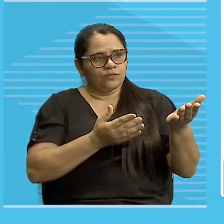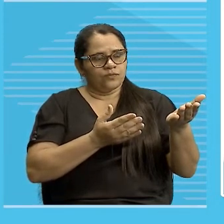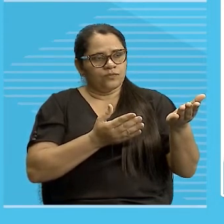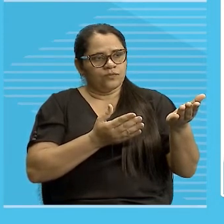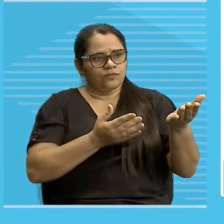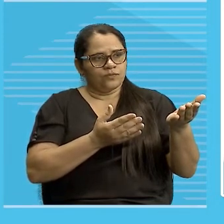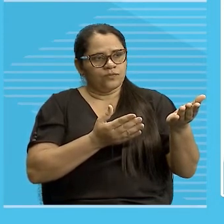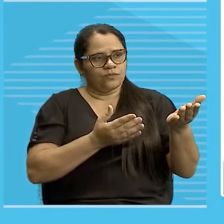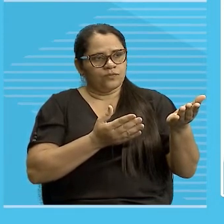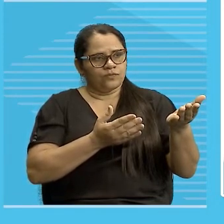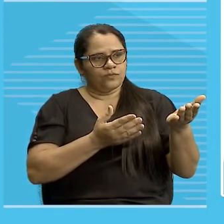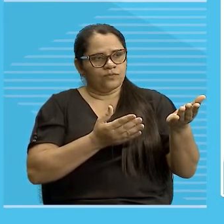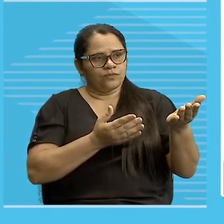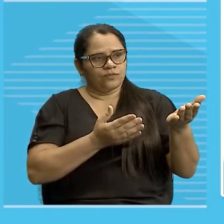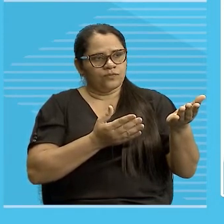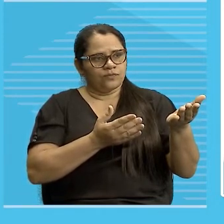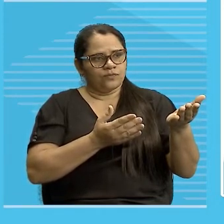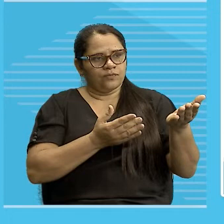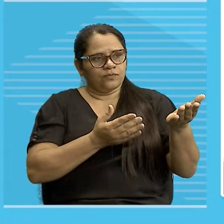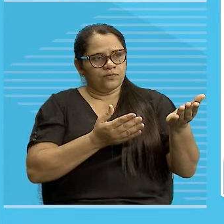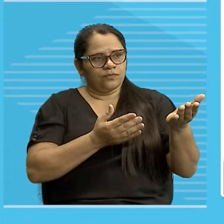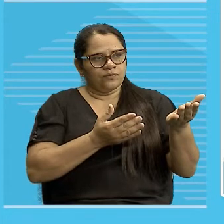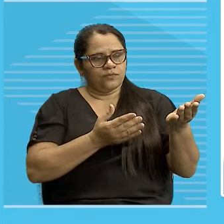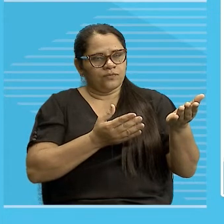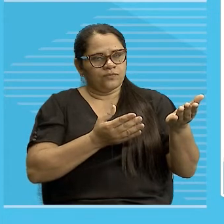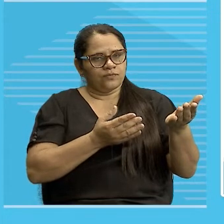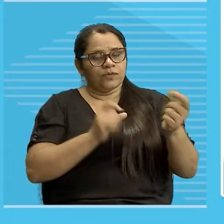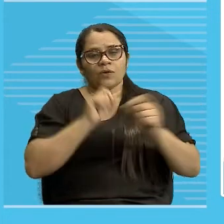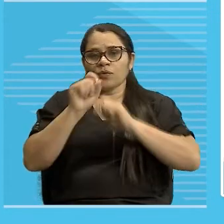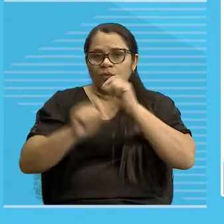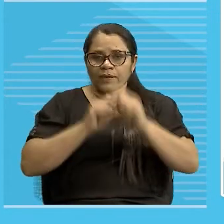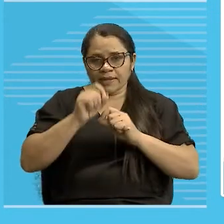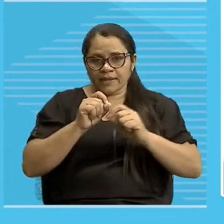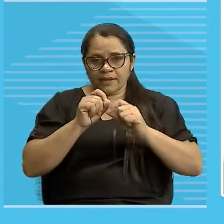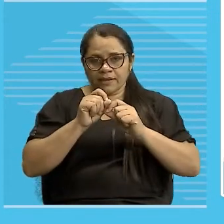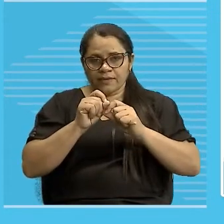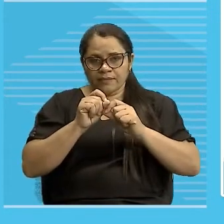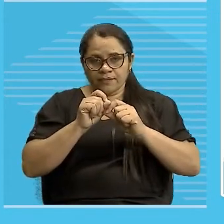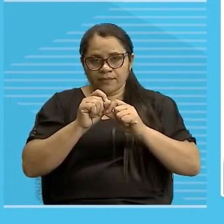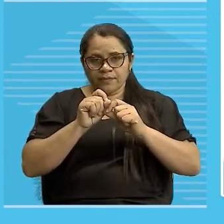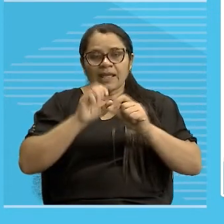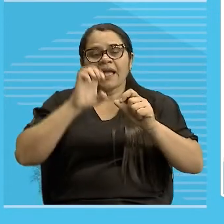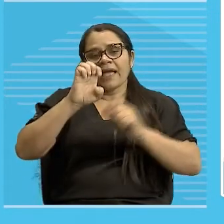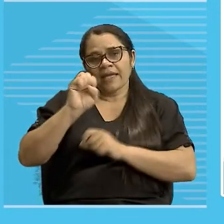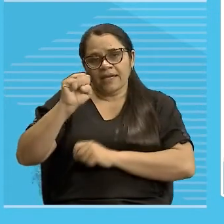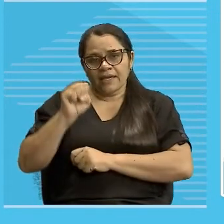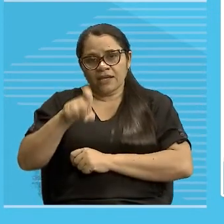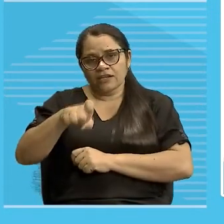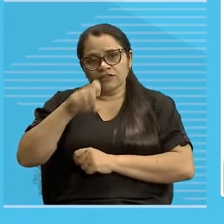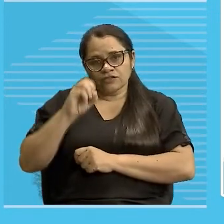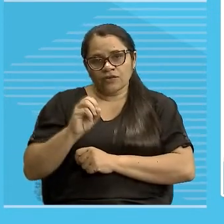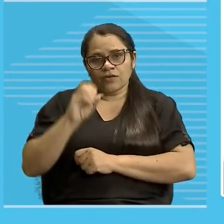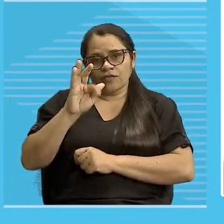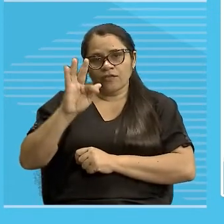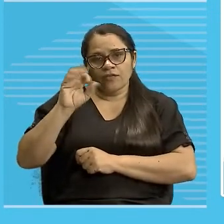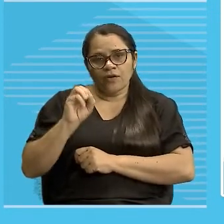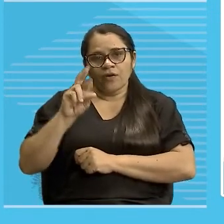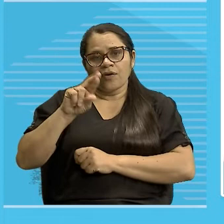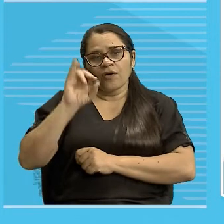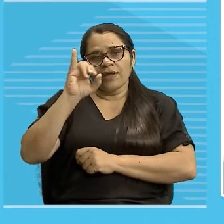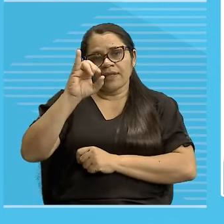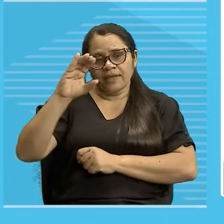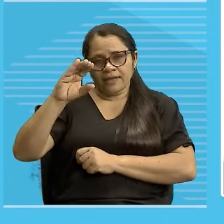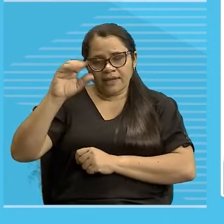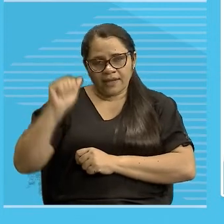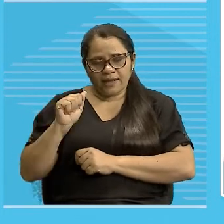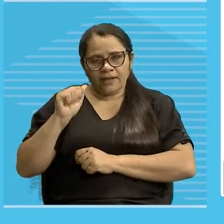Olha aí. O que a gente chama de esófrodeix, ou referência esofórica ou dêitica,